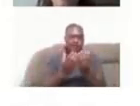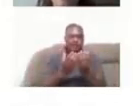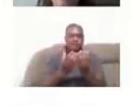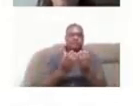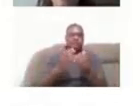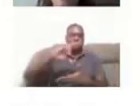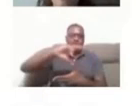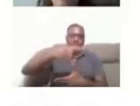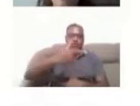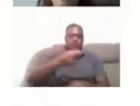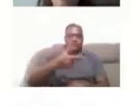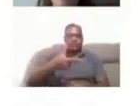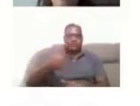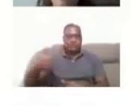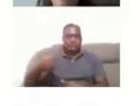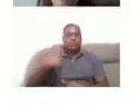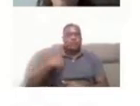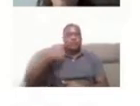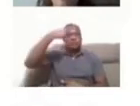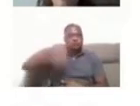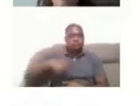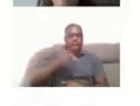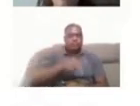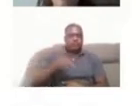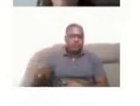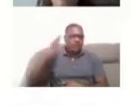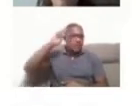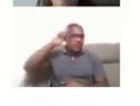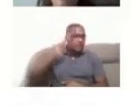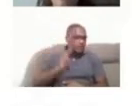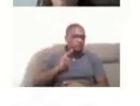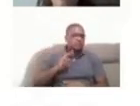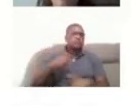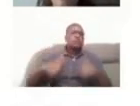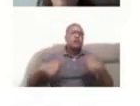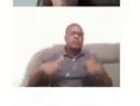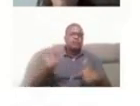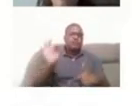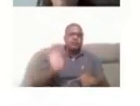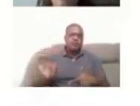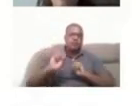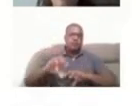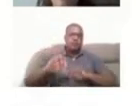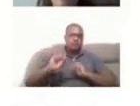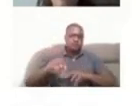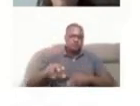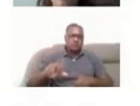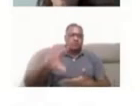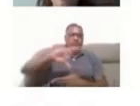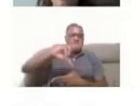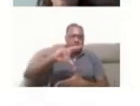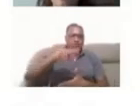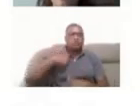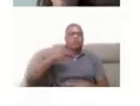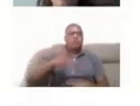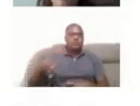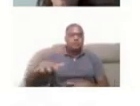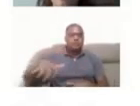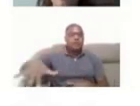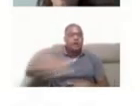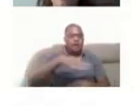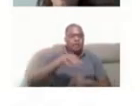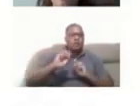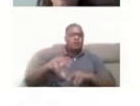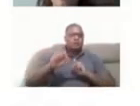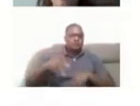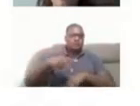Eu sou a professora Regiane Barbosa, atuo na Faculdade de Educação da UFBA, como professora da área de Educação Especial, sou